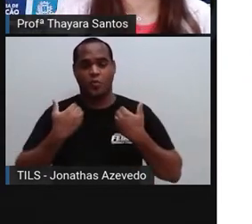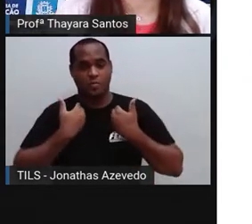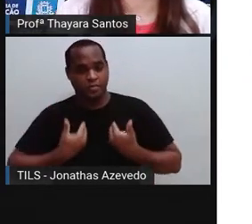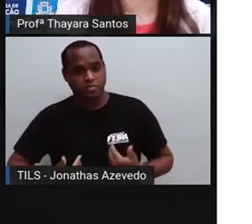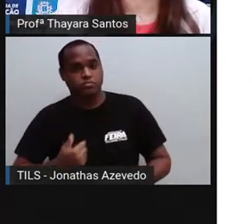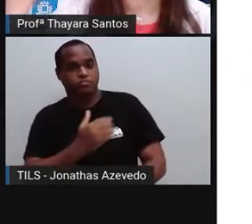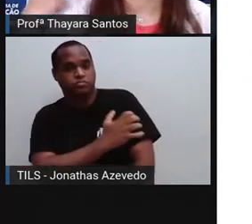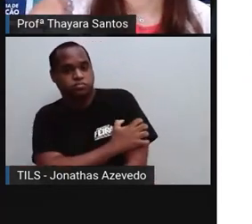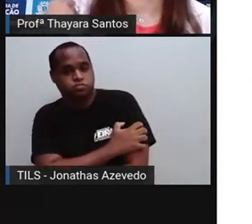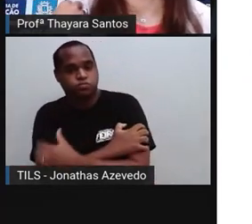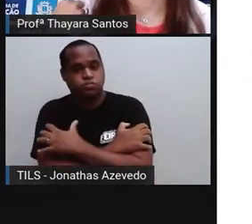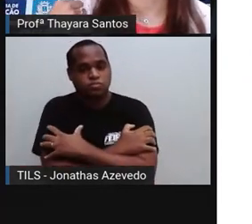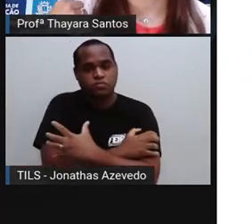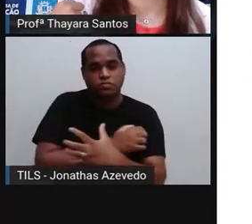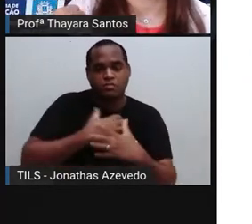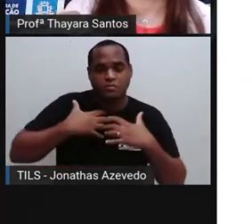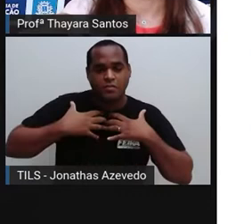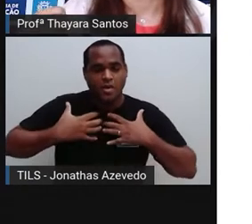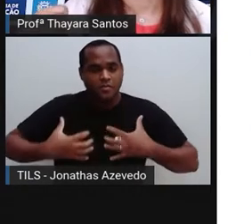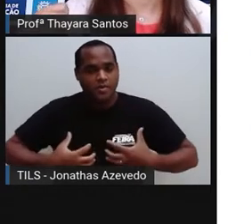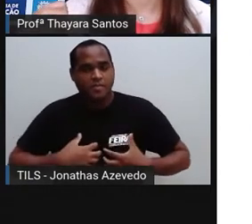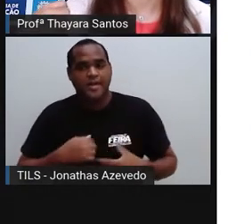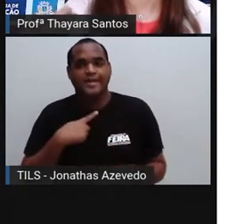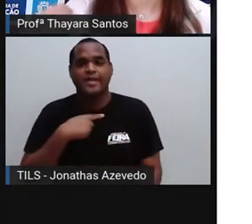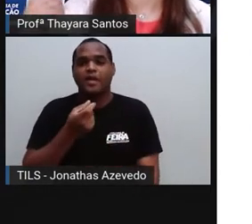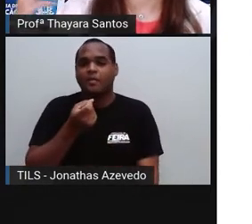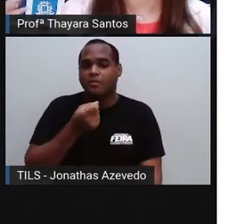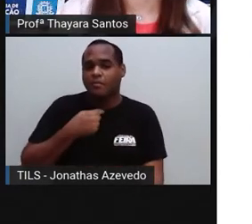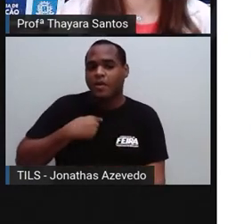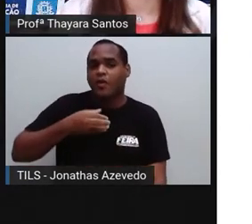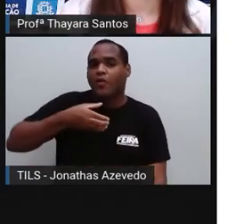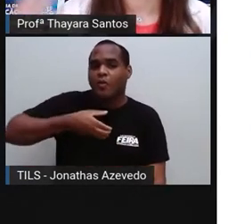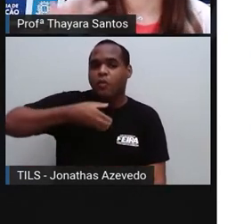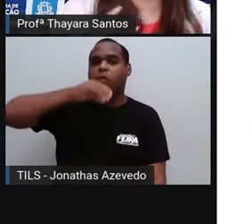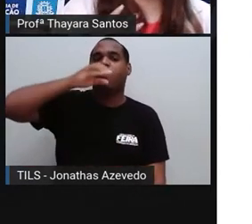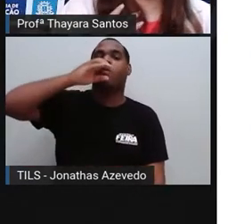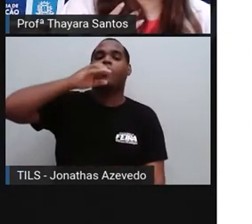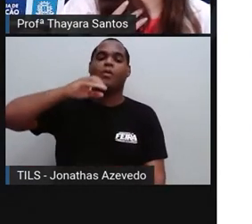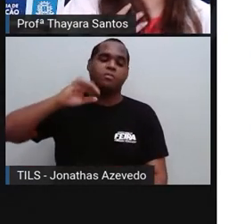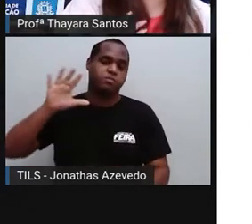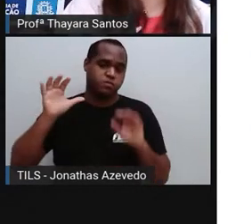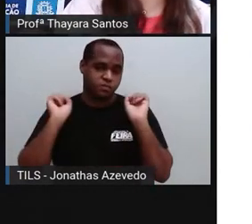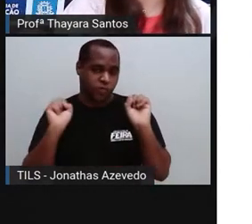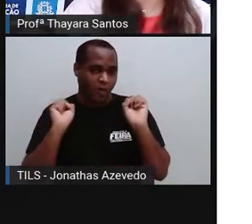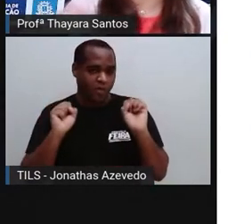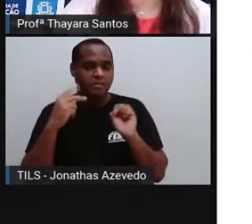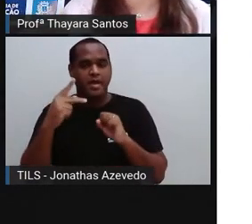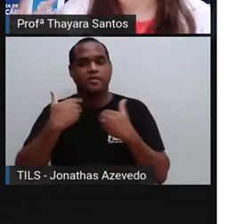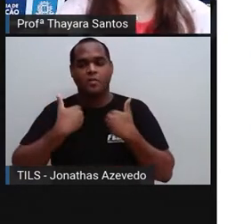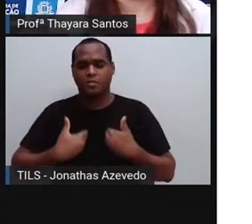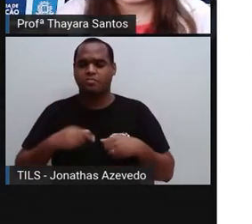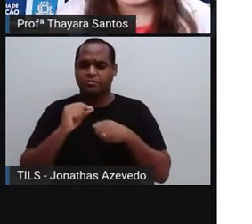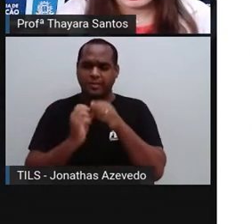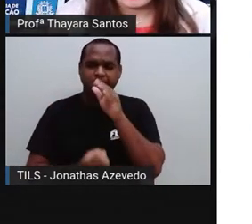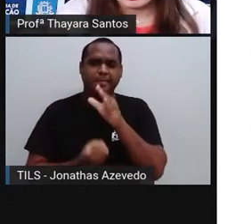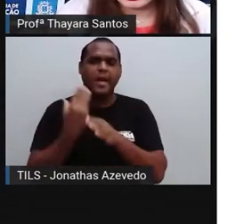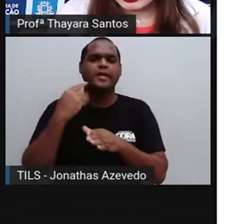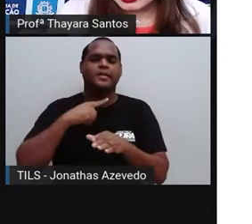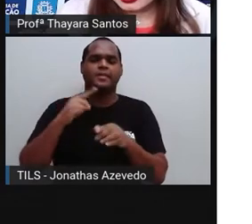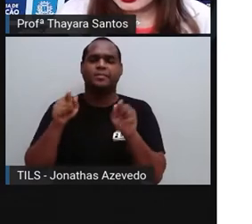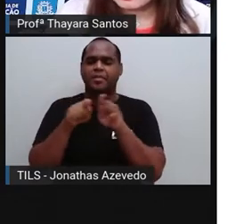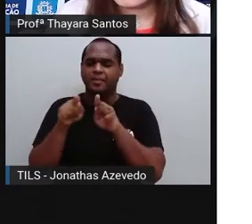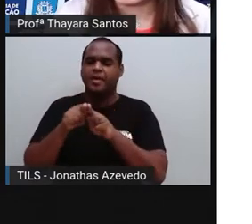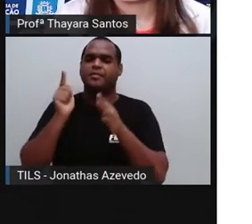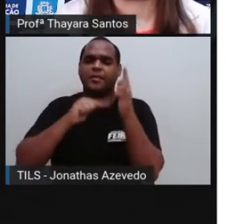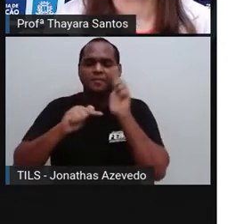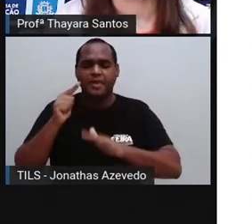então injeta de forma artificial esses hormônios esteroides. Mas o nosso corpo também consegue produzir esses hormônios.